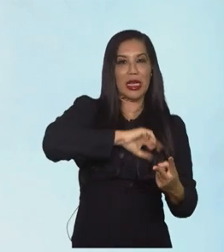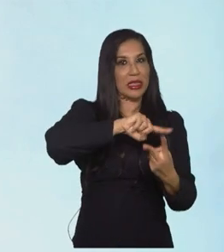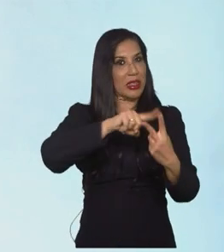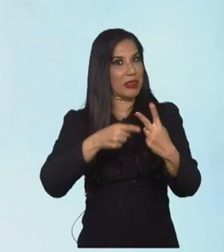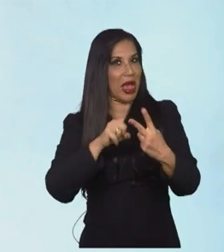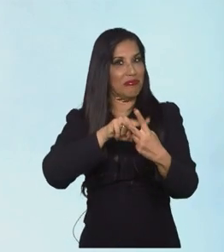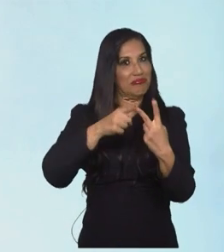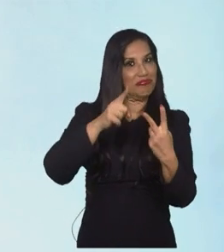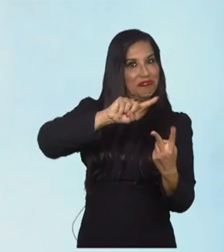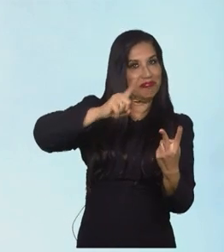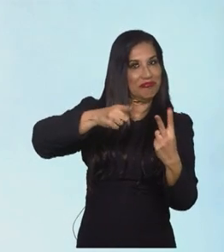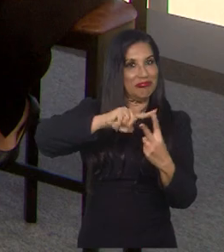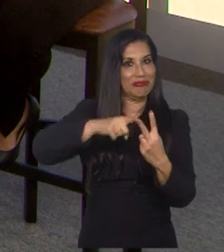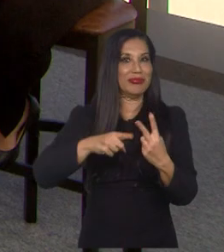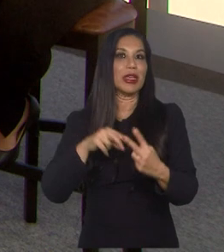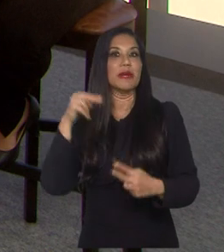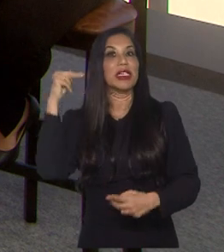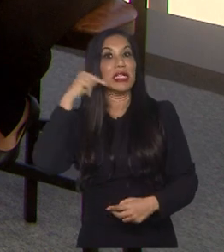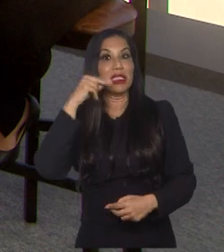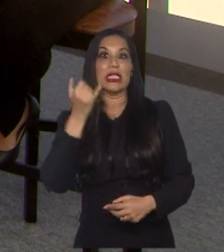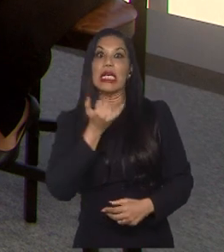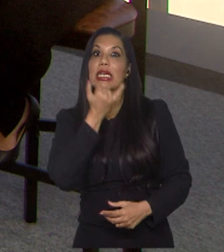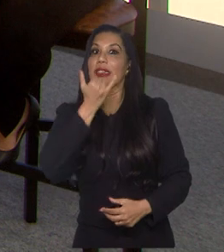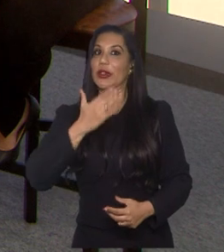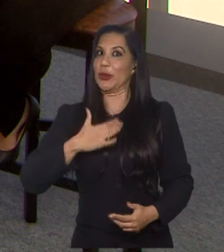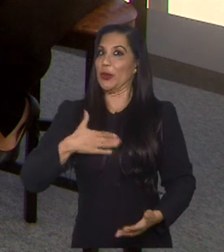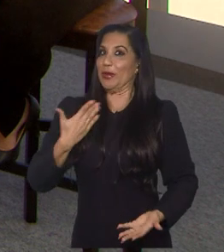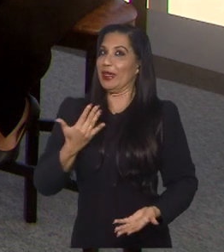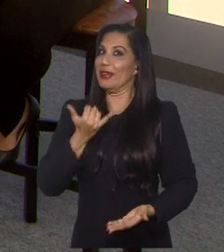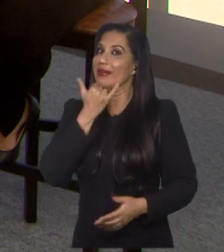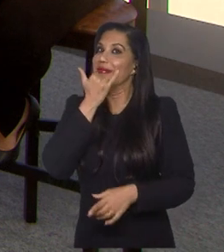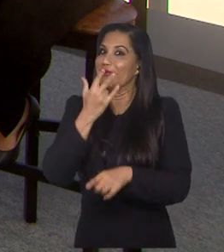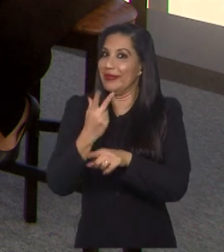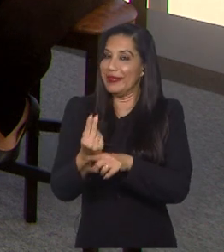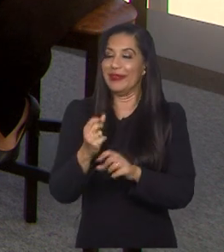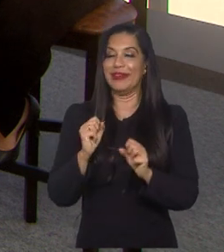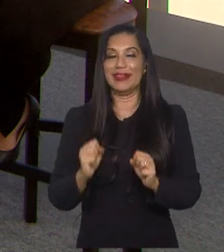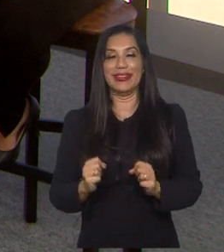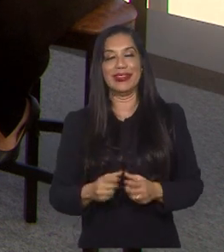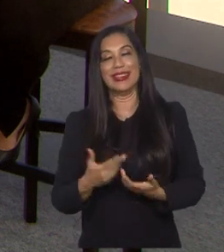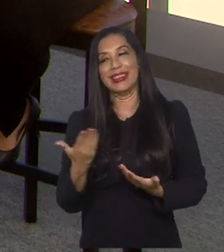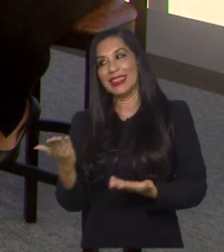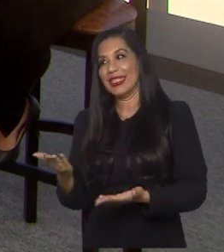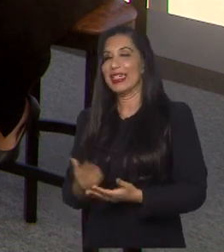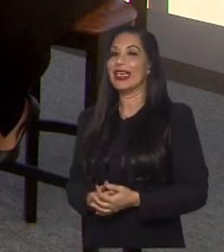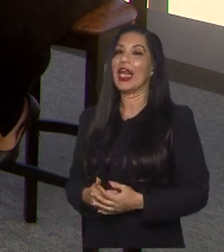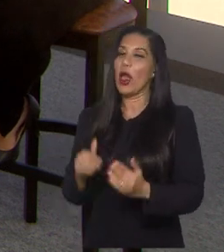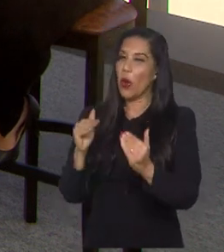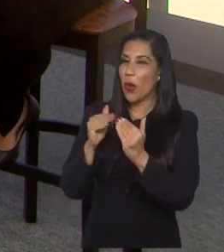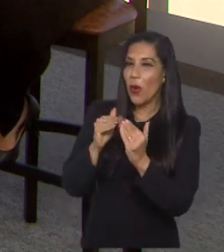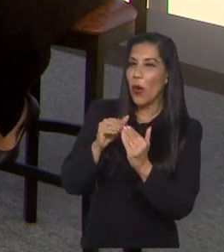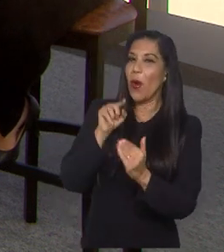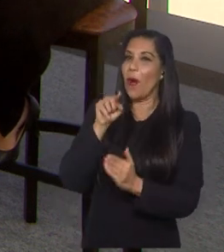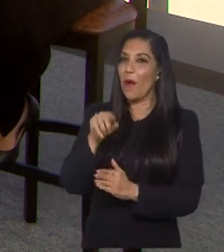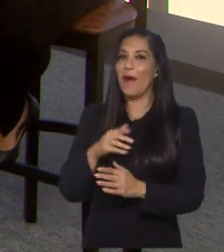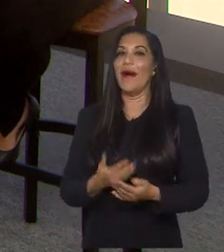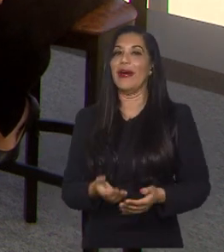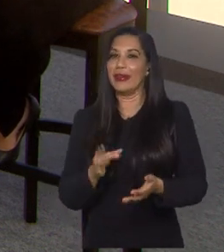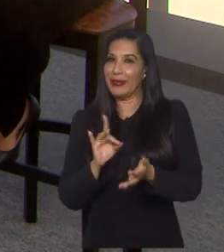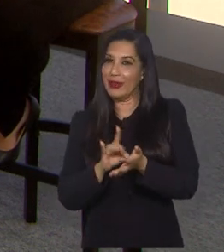Canadá, mas a Nigéria pode ser uma surpresa. Beleza, Lu, a bola está contigo, o você acha? Eu meio que concordo com ele,